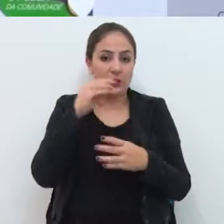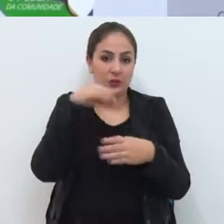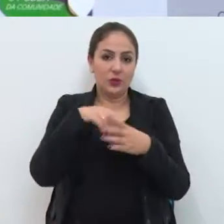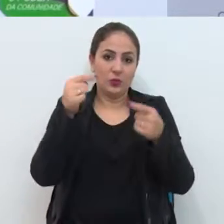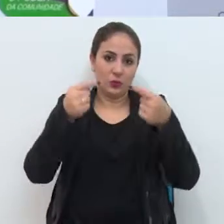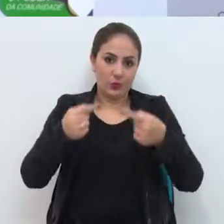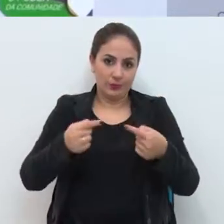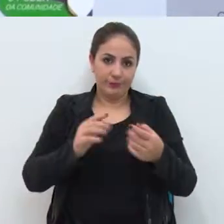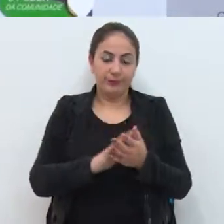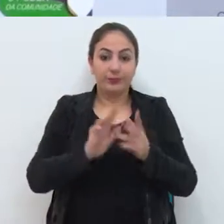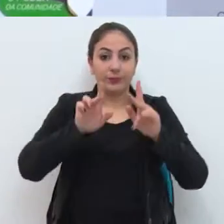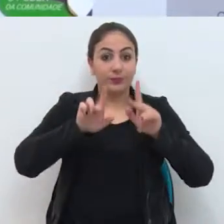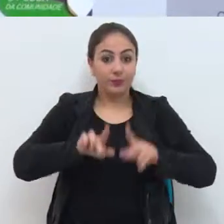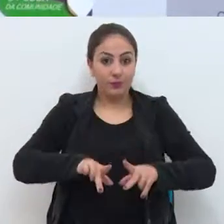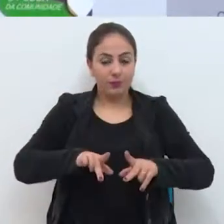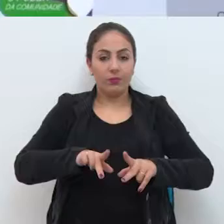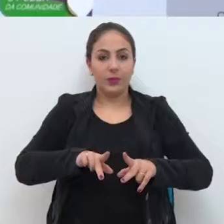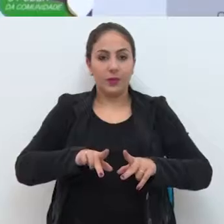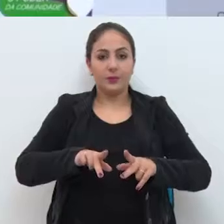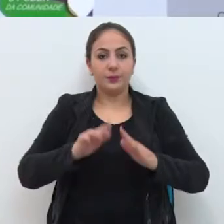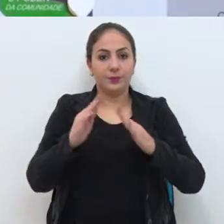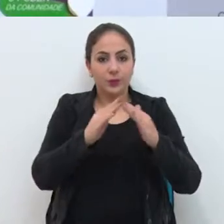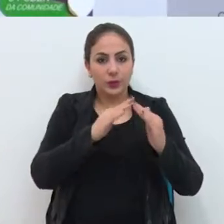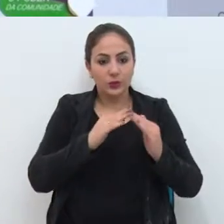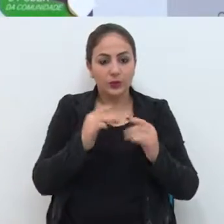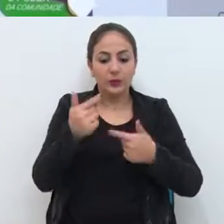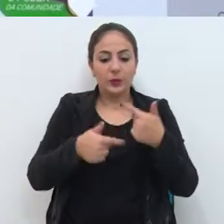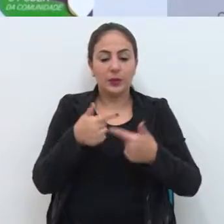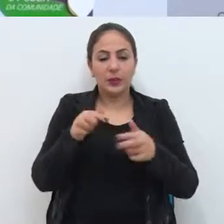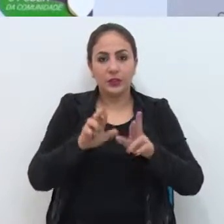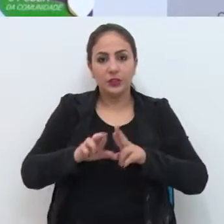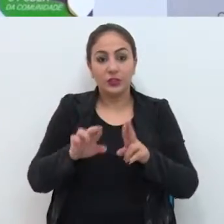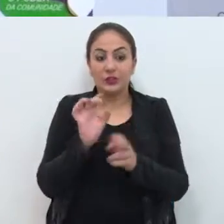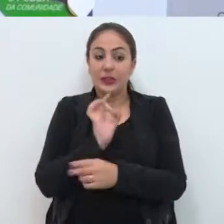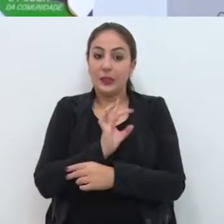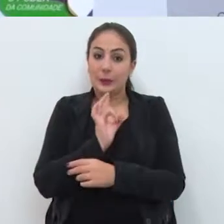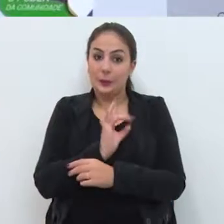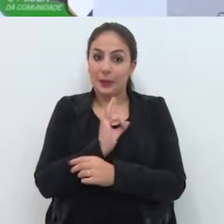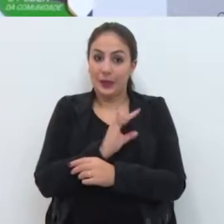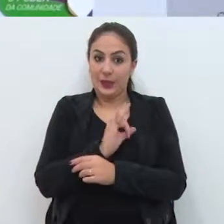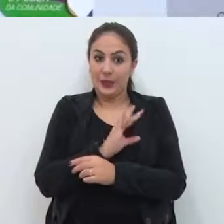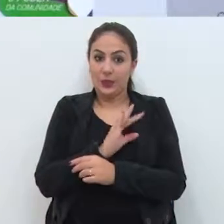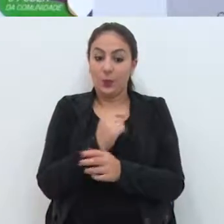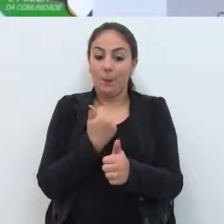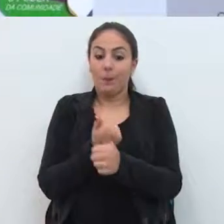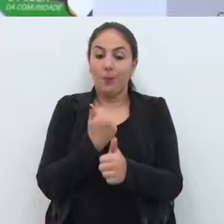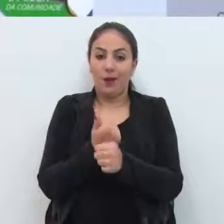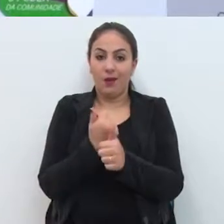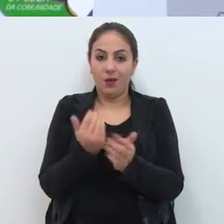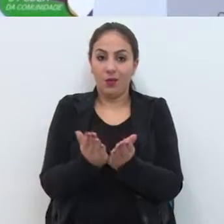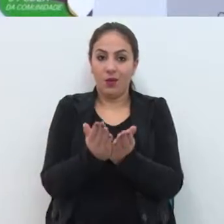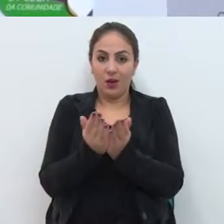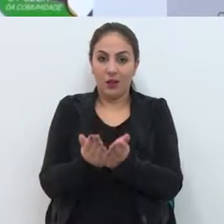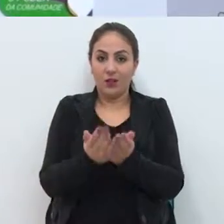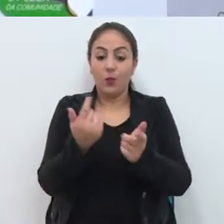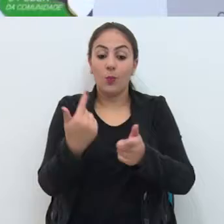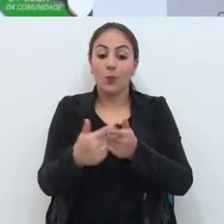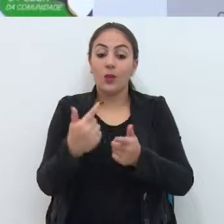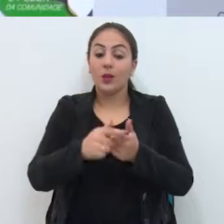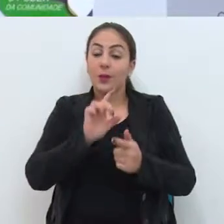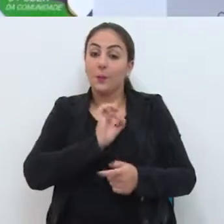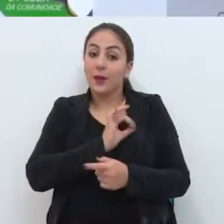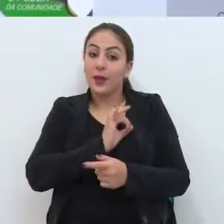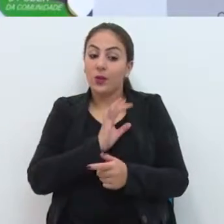E as pessoas de bem, os moradores e muitos trabalhadores daquela região, têm até medo de passar ali naquele canteiro, porque medo de